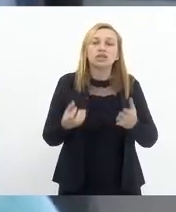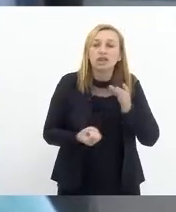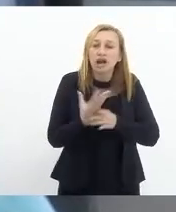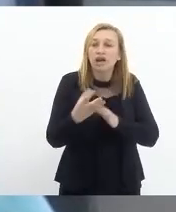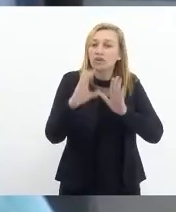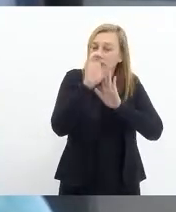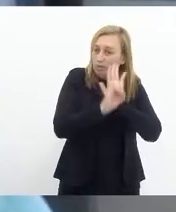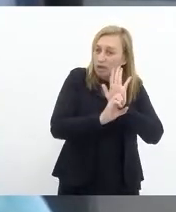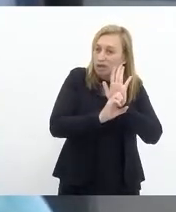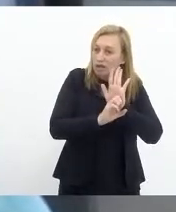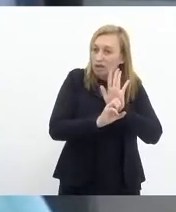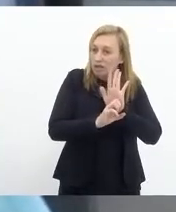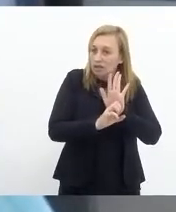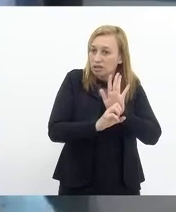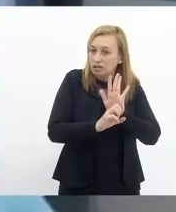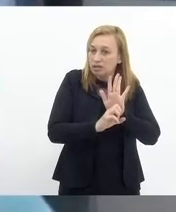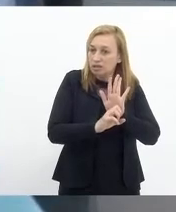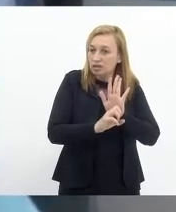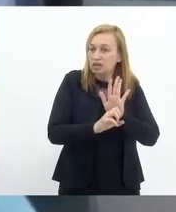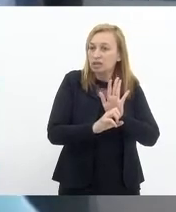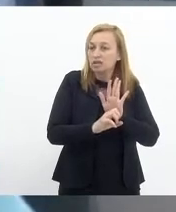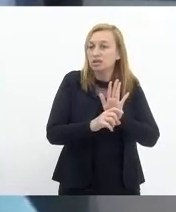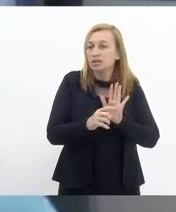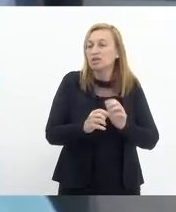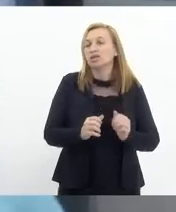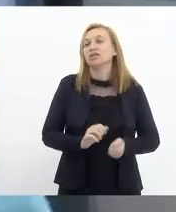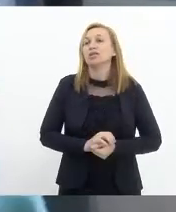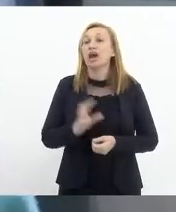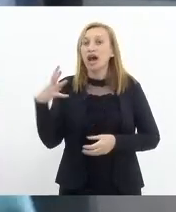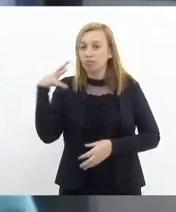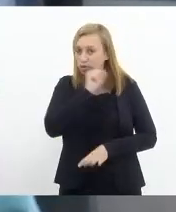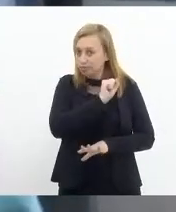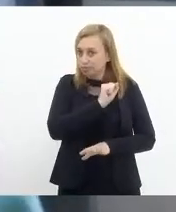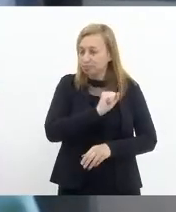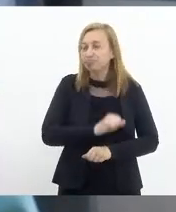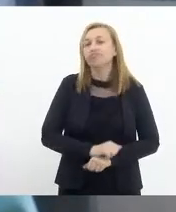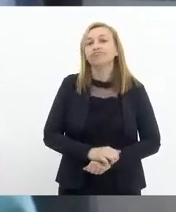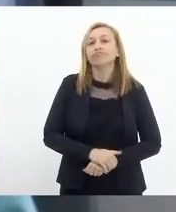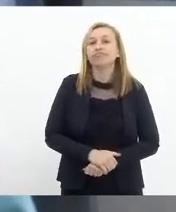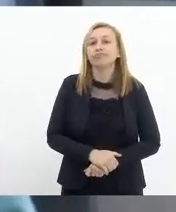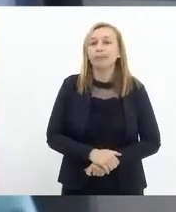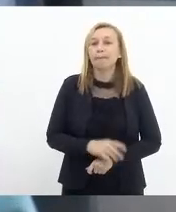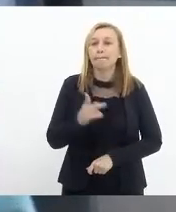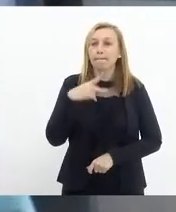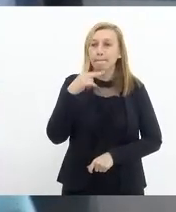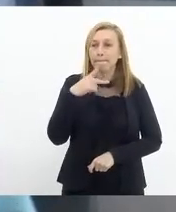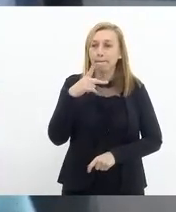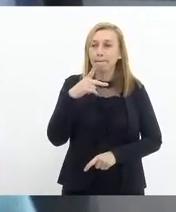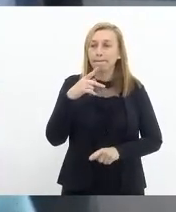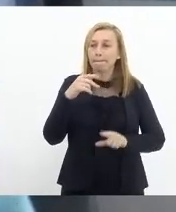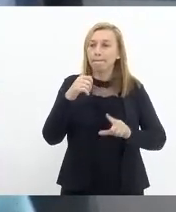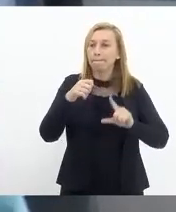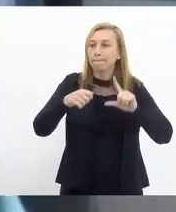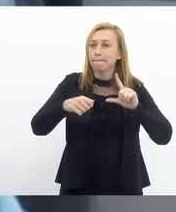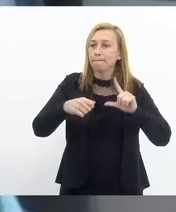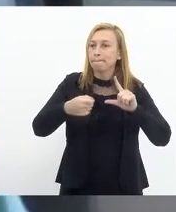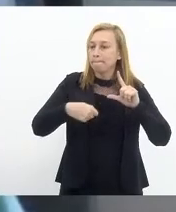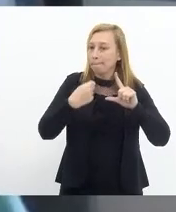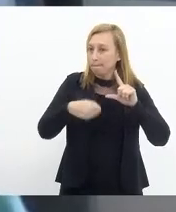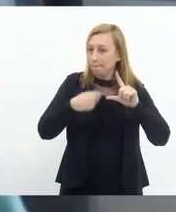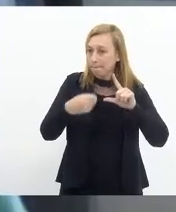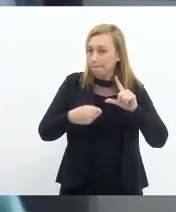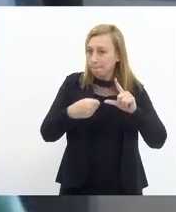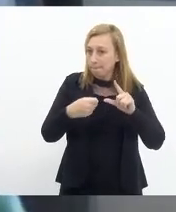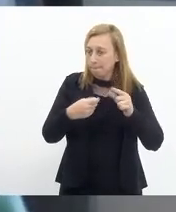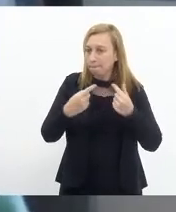e deram parecer nas comissões. Rapidamente, nós falamos de logística reversa, mas muitos não